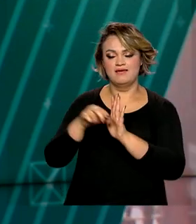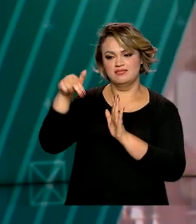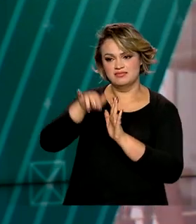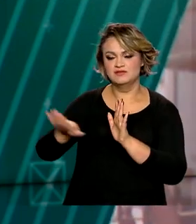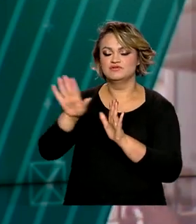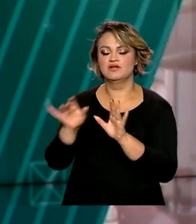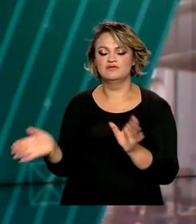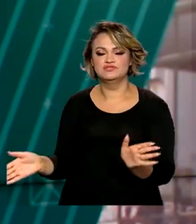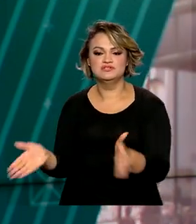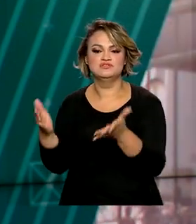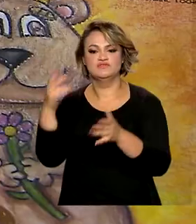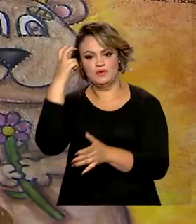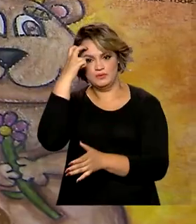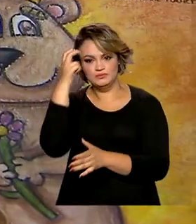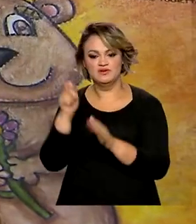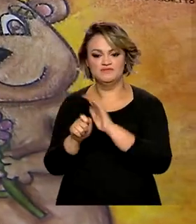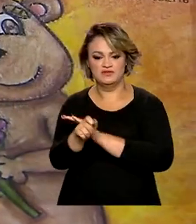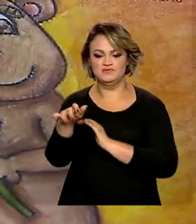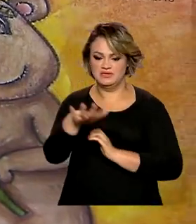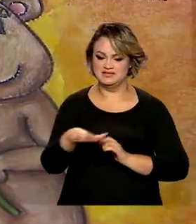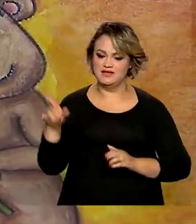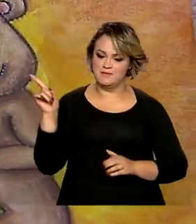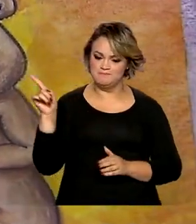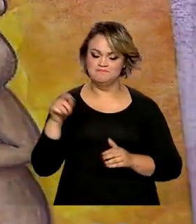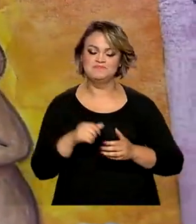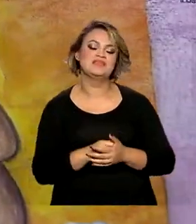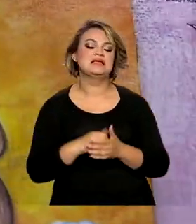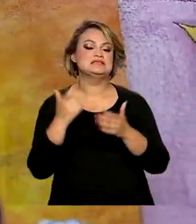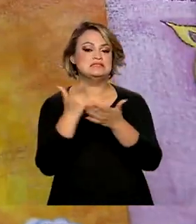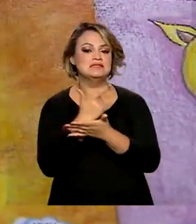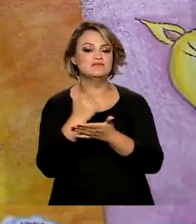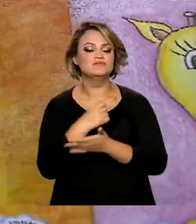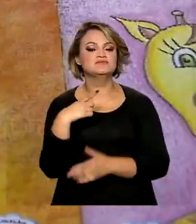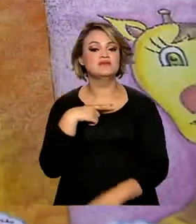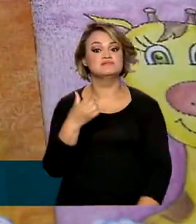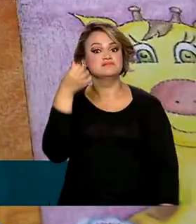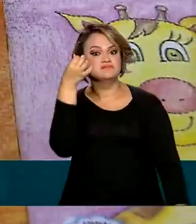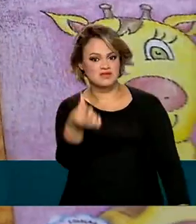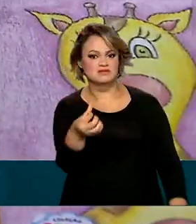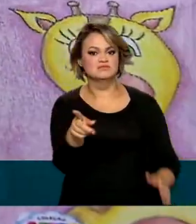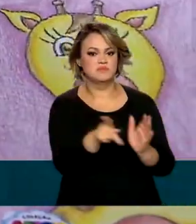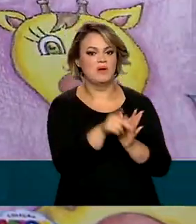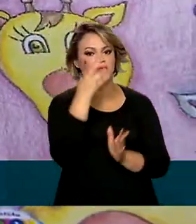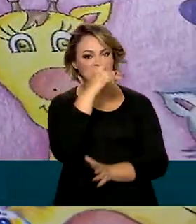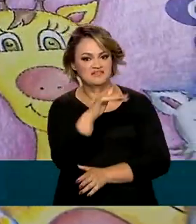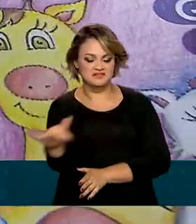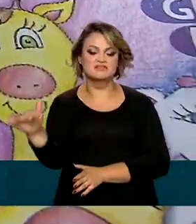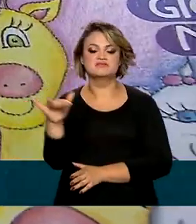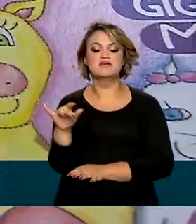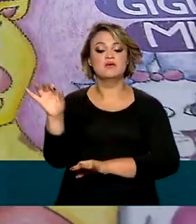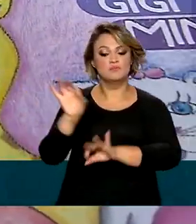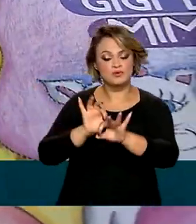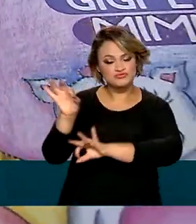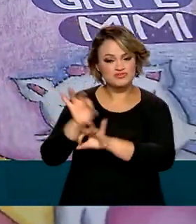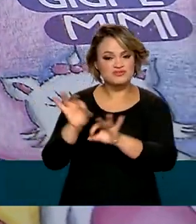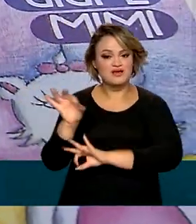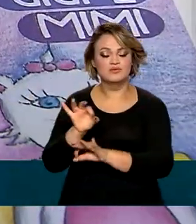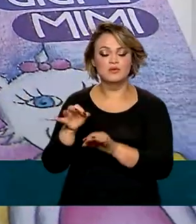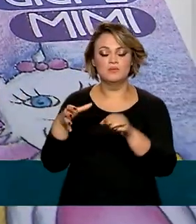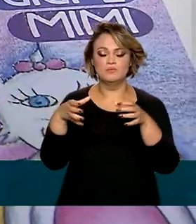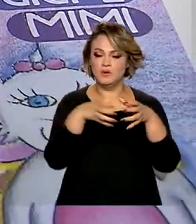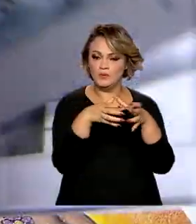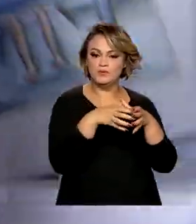de Incentivo à Cultura. A coleção reúne seis livros infantis desenvolvidos por uma equipe